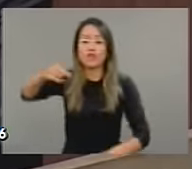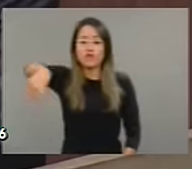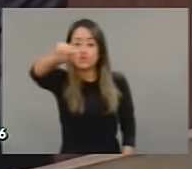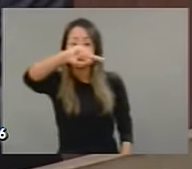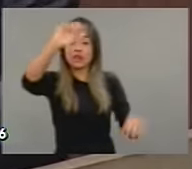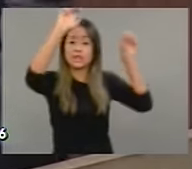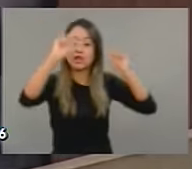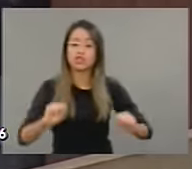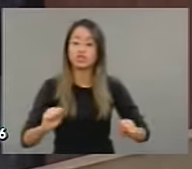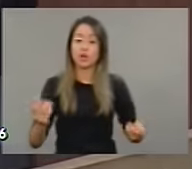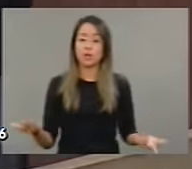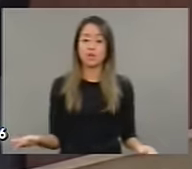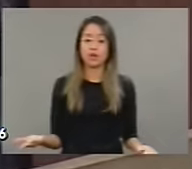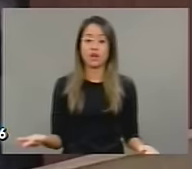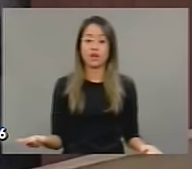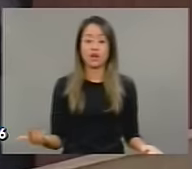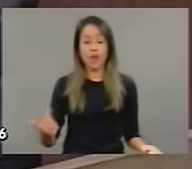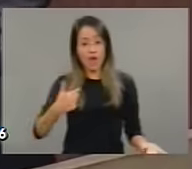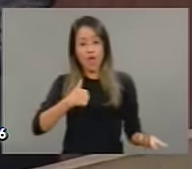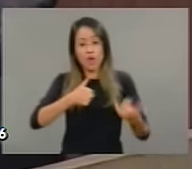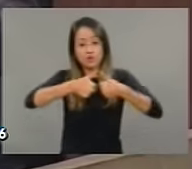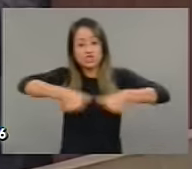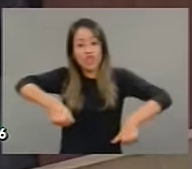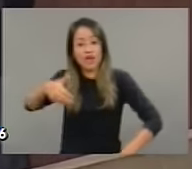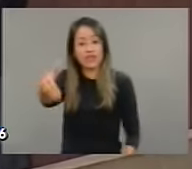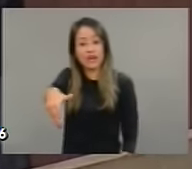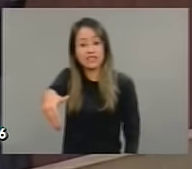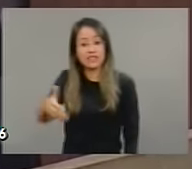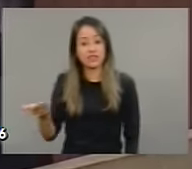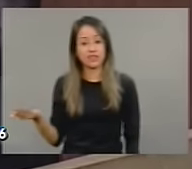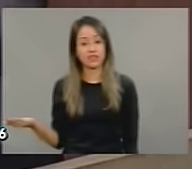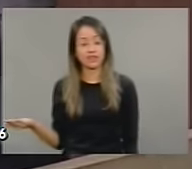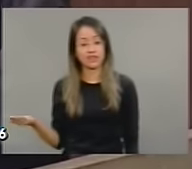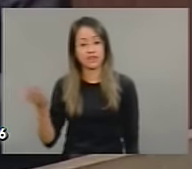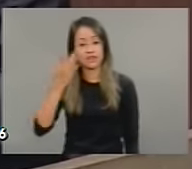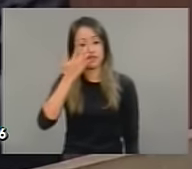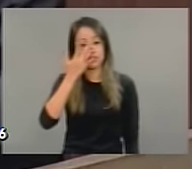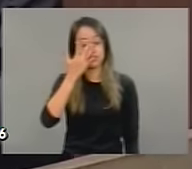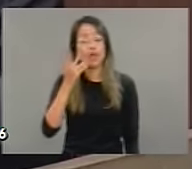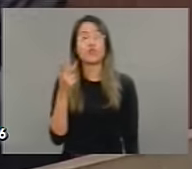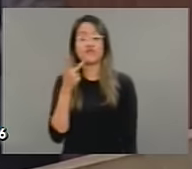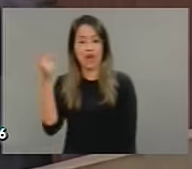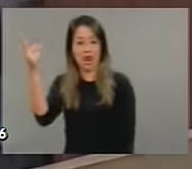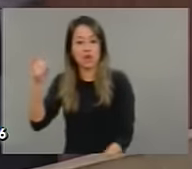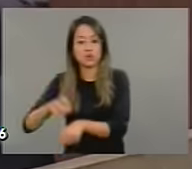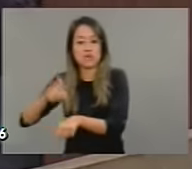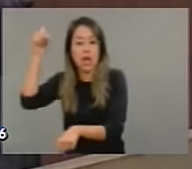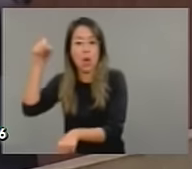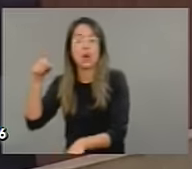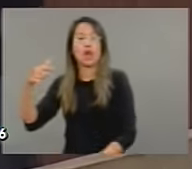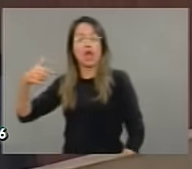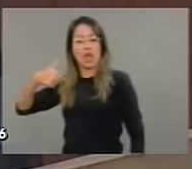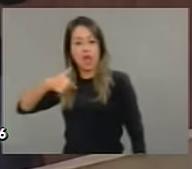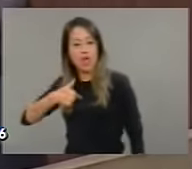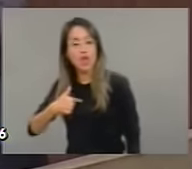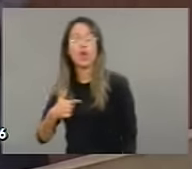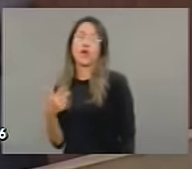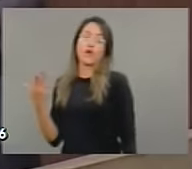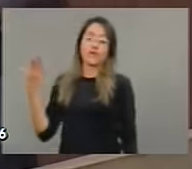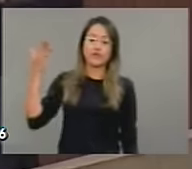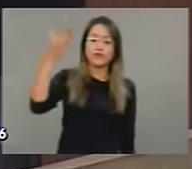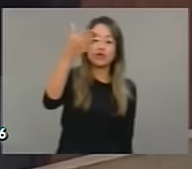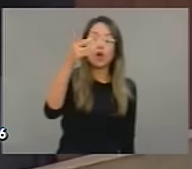a TV Assembleia, e eu estava, ao contrário, inclusive falando da política de segurança